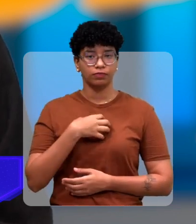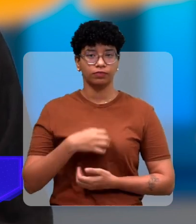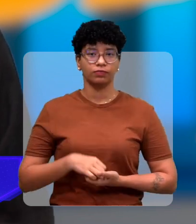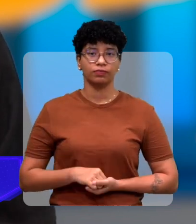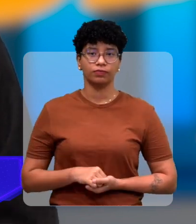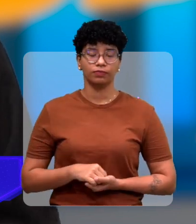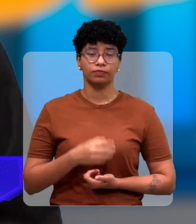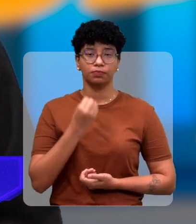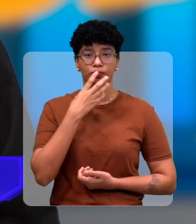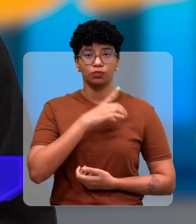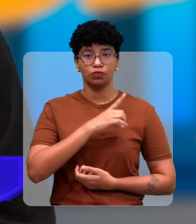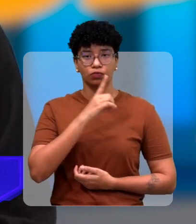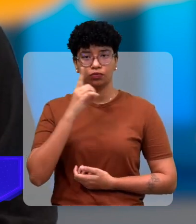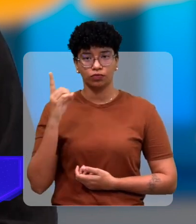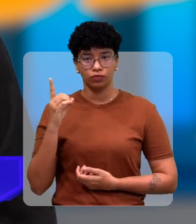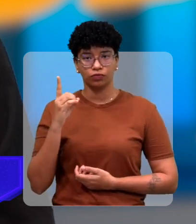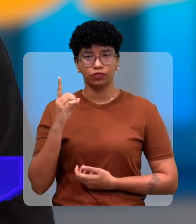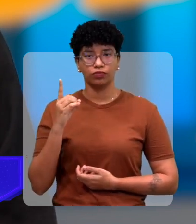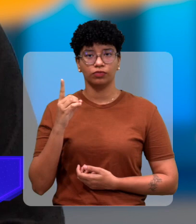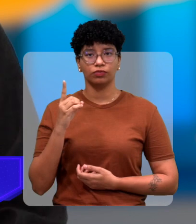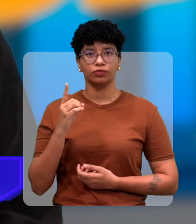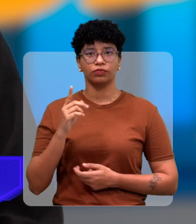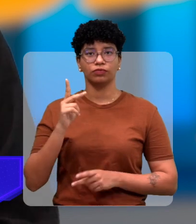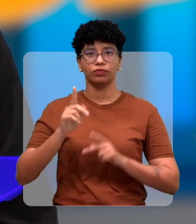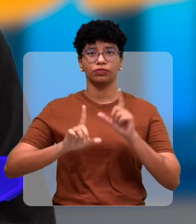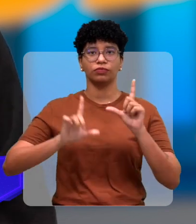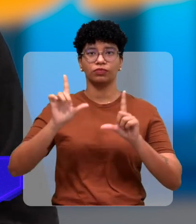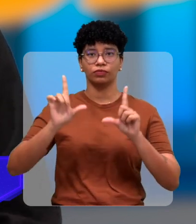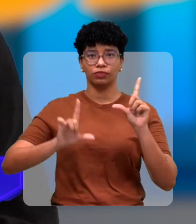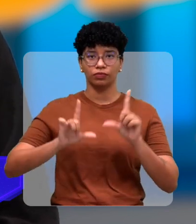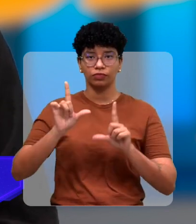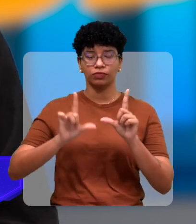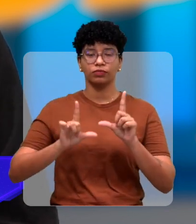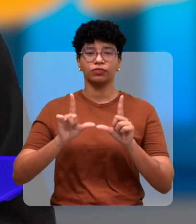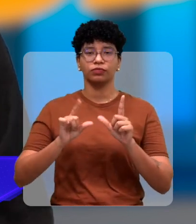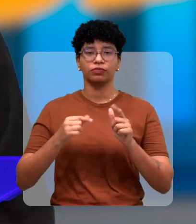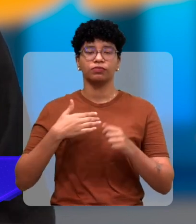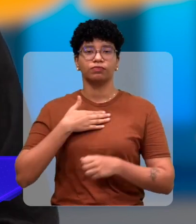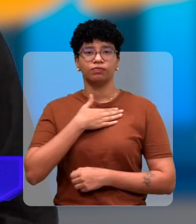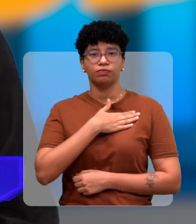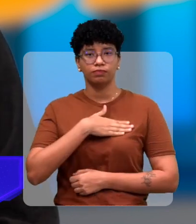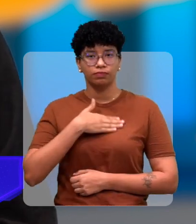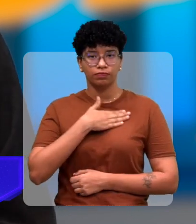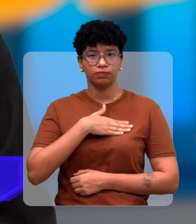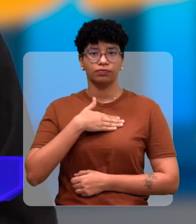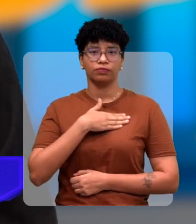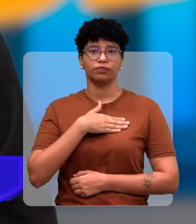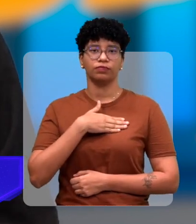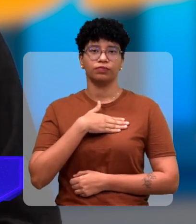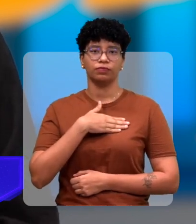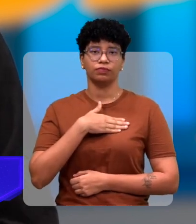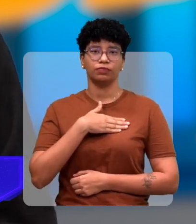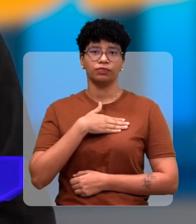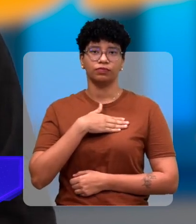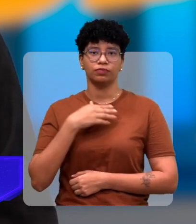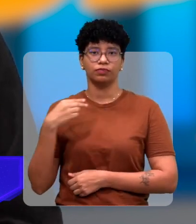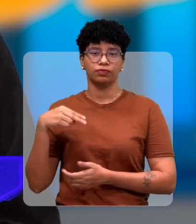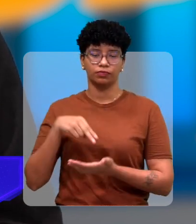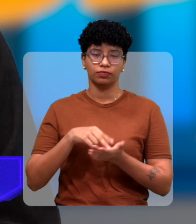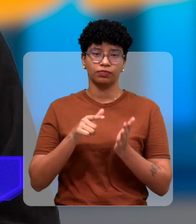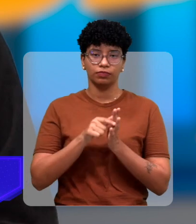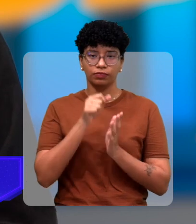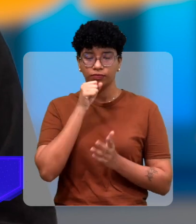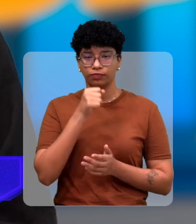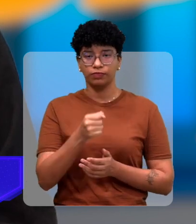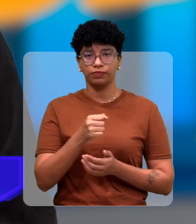caro Chico Costa, bom dia caros telespectadores. É um prazer imenso participar aqui do seu programa. Bom,